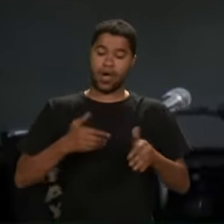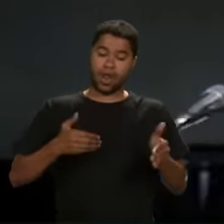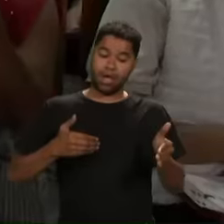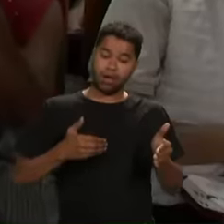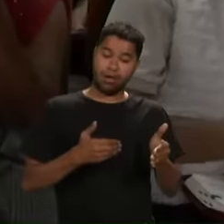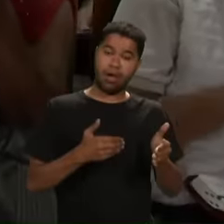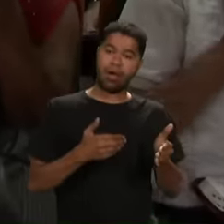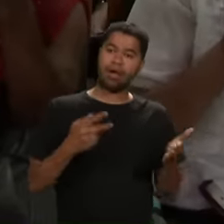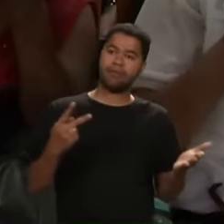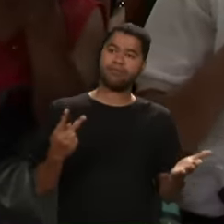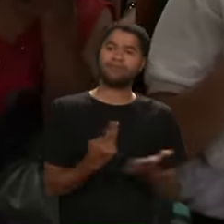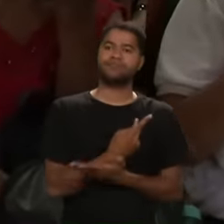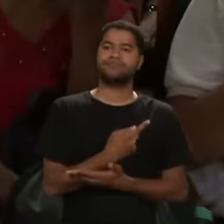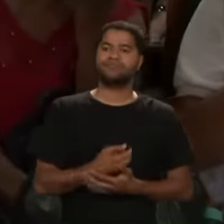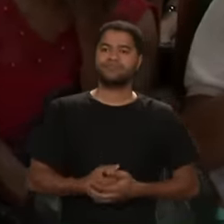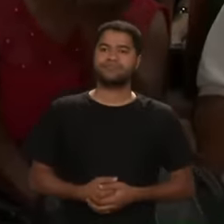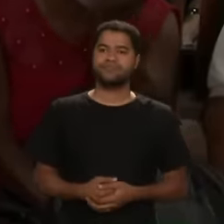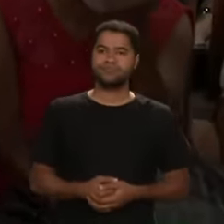Fale para ele